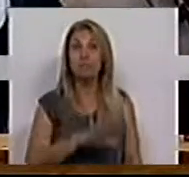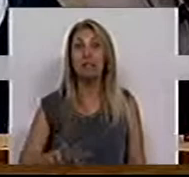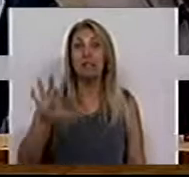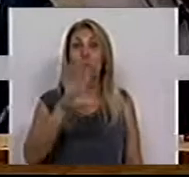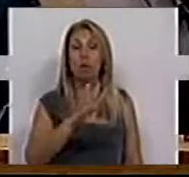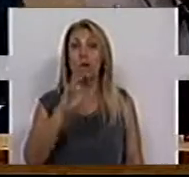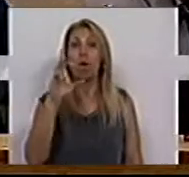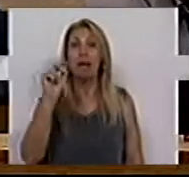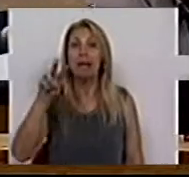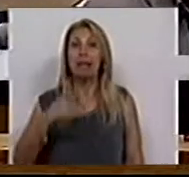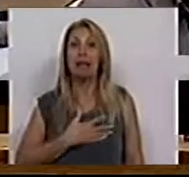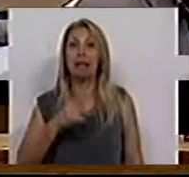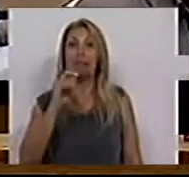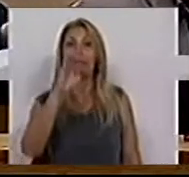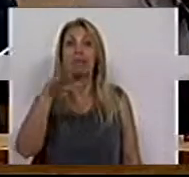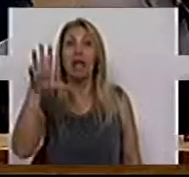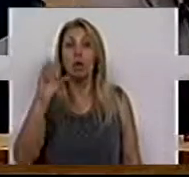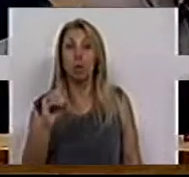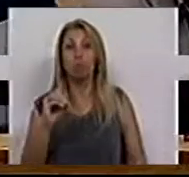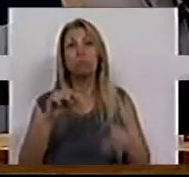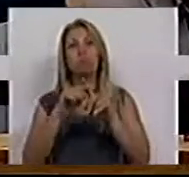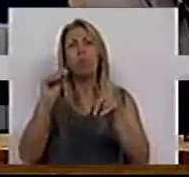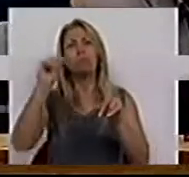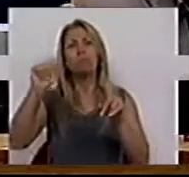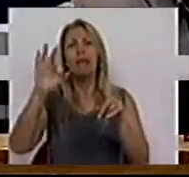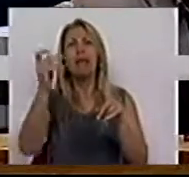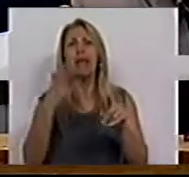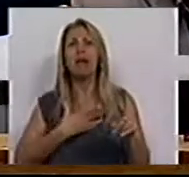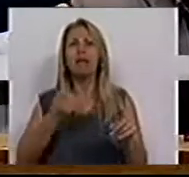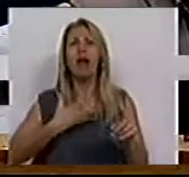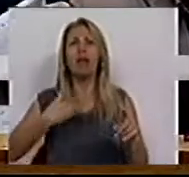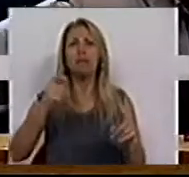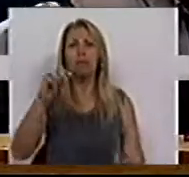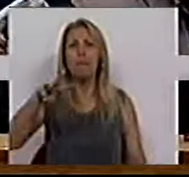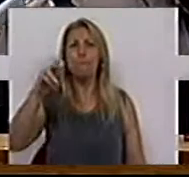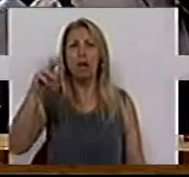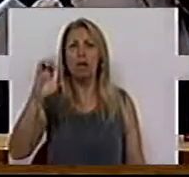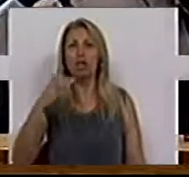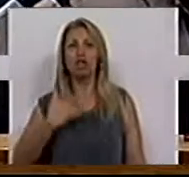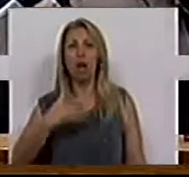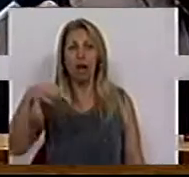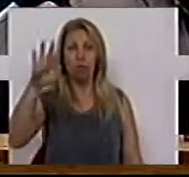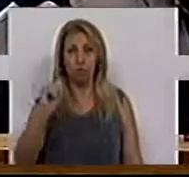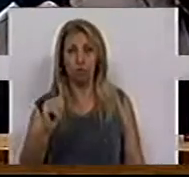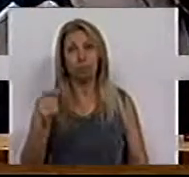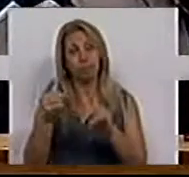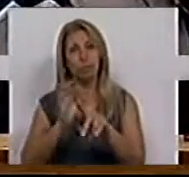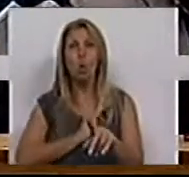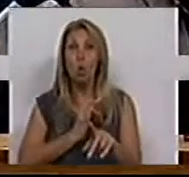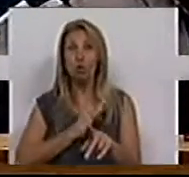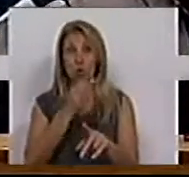rendeiros da herdade dos machados. O Sr. Deputado, e bem, colocou este problema.